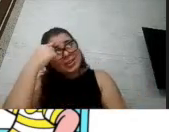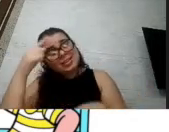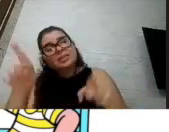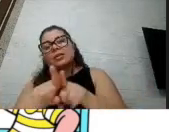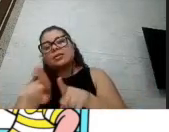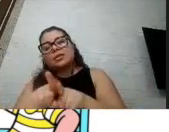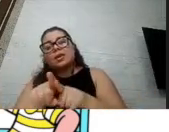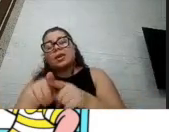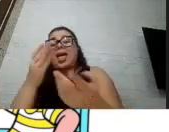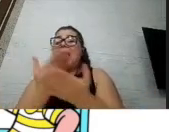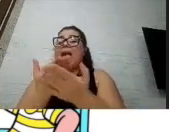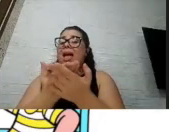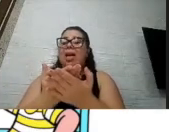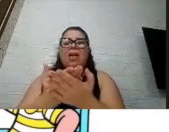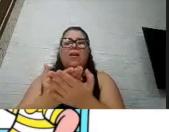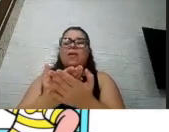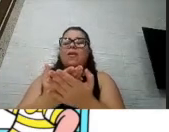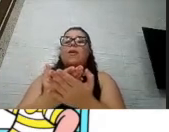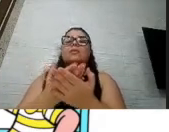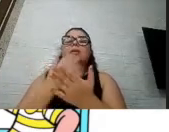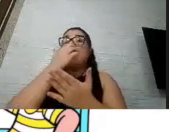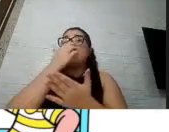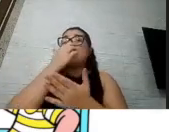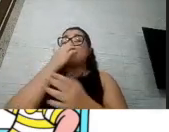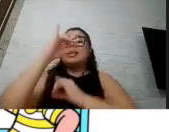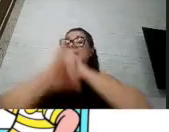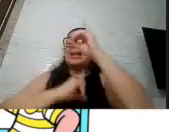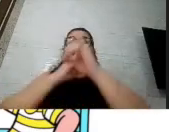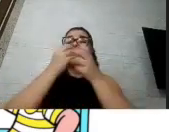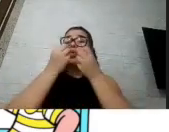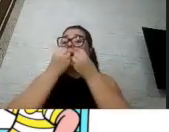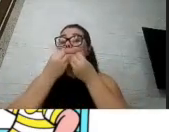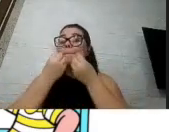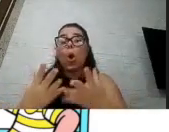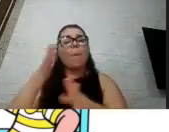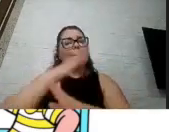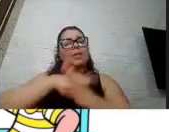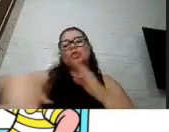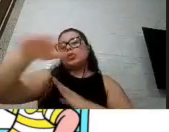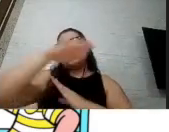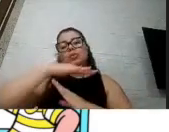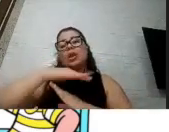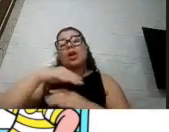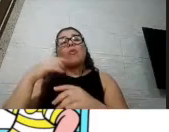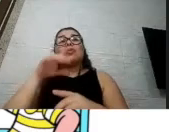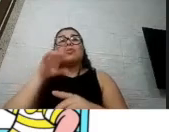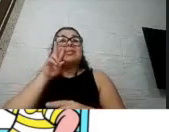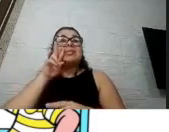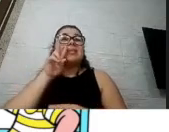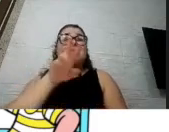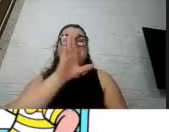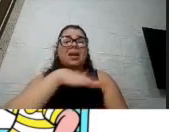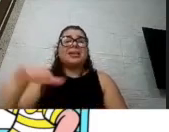as aulas online também não funcionam para todo mundo, e quando a gente fala em criança com deficiência, as aulas online